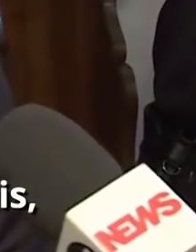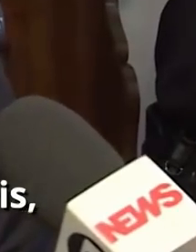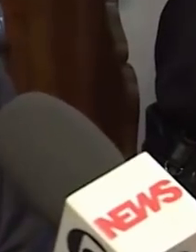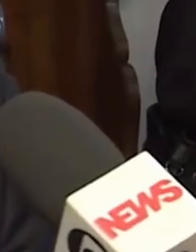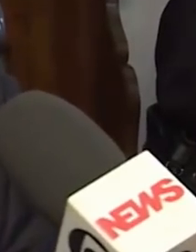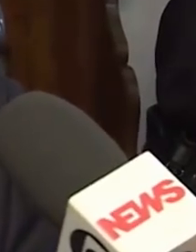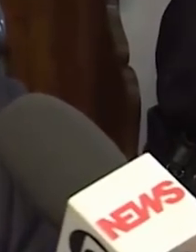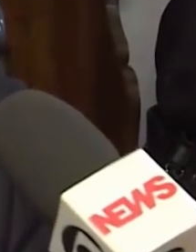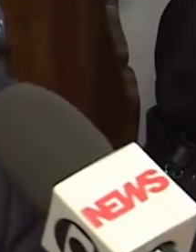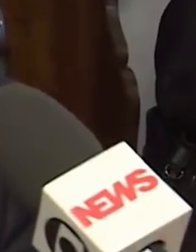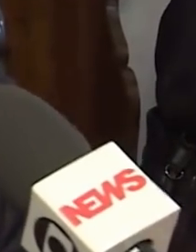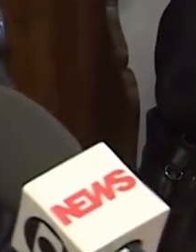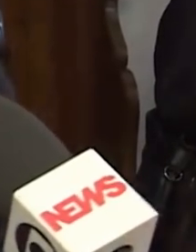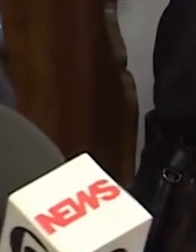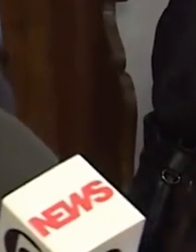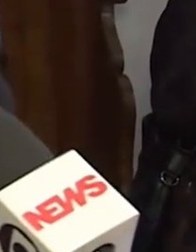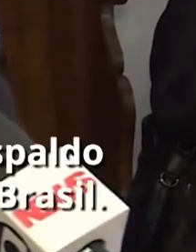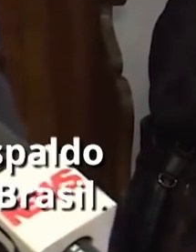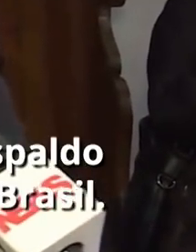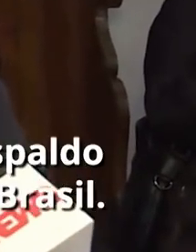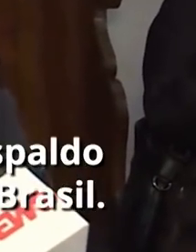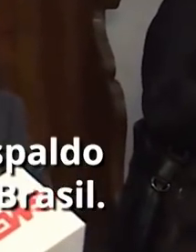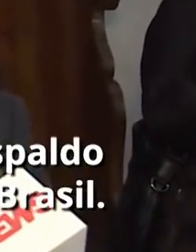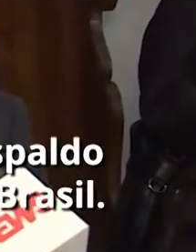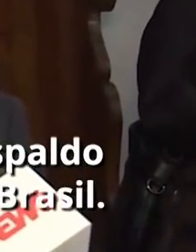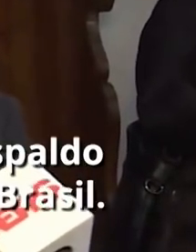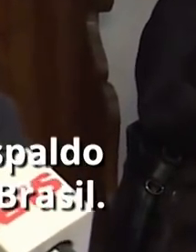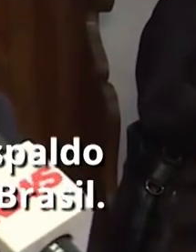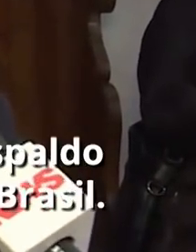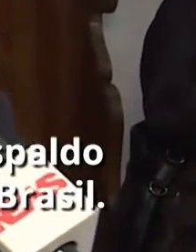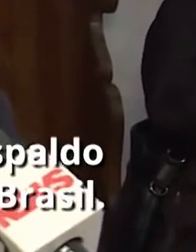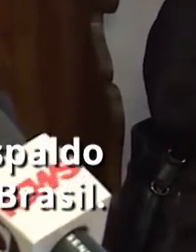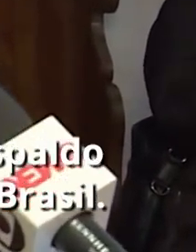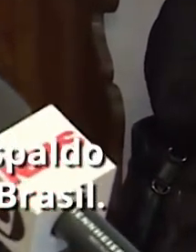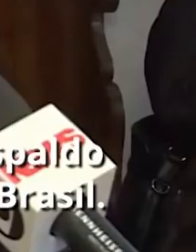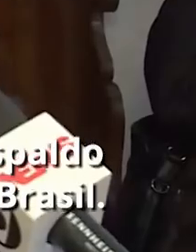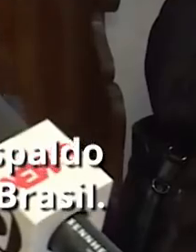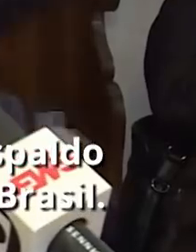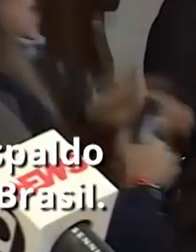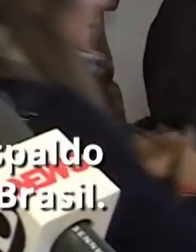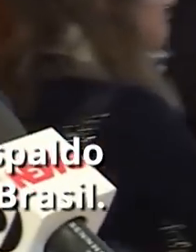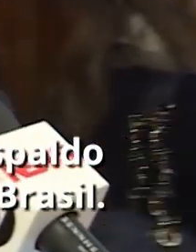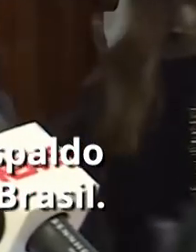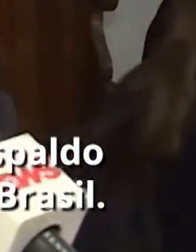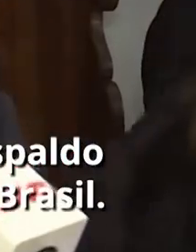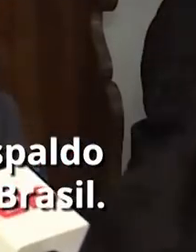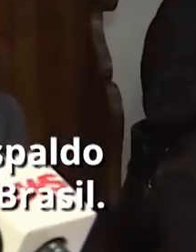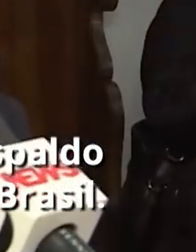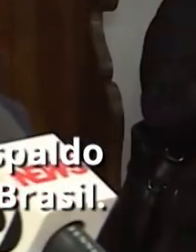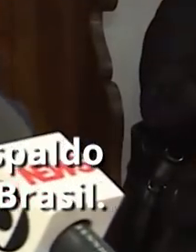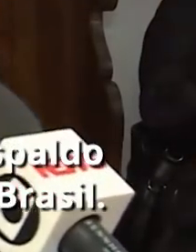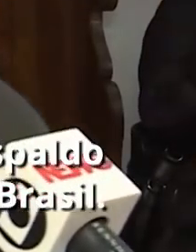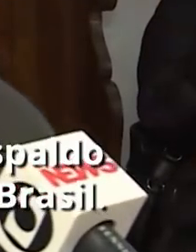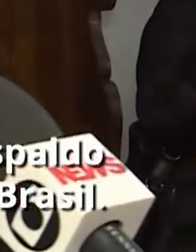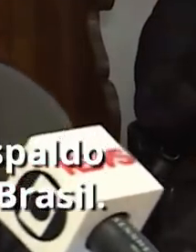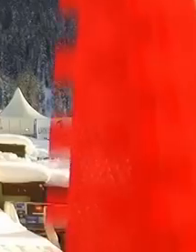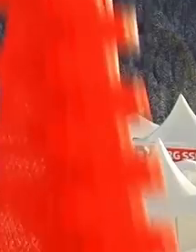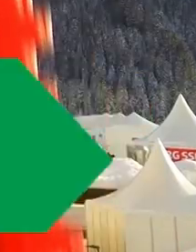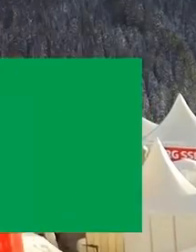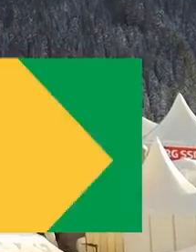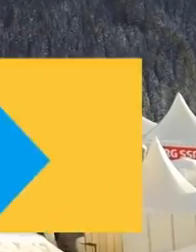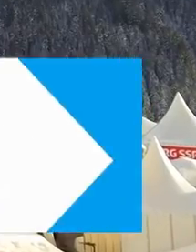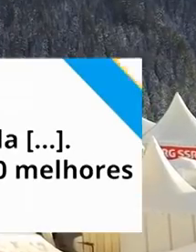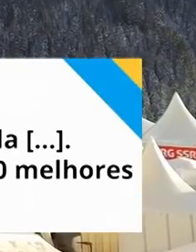comerciales, os laços econômicos. Eu sinto muito complacido de receber o respaldo do presidente Bolsonaro e do governo de Brasília.